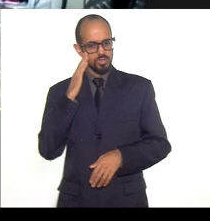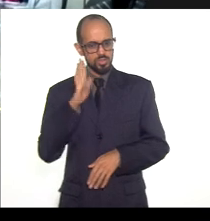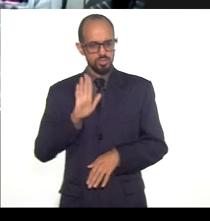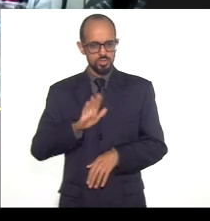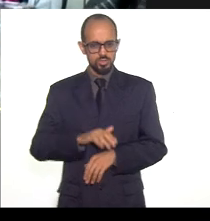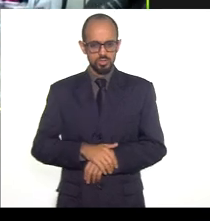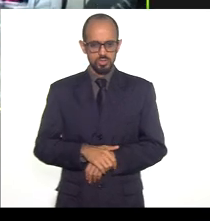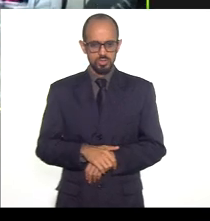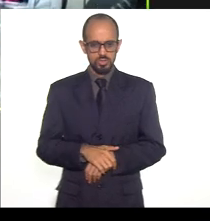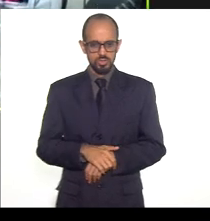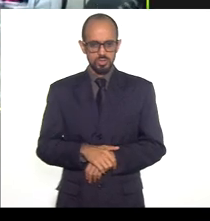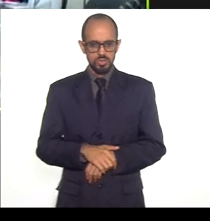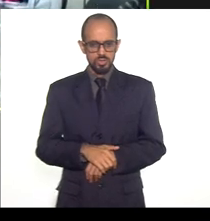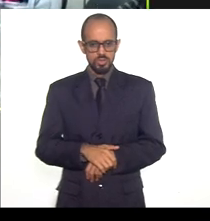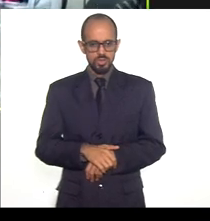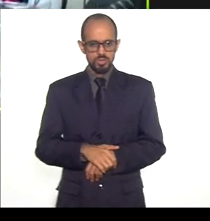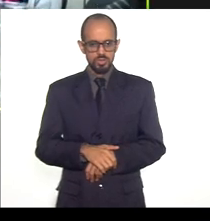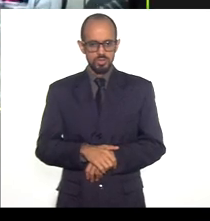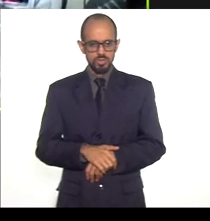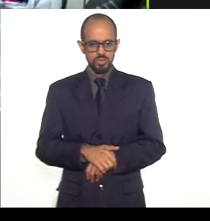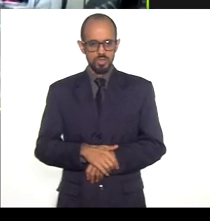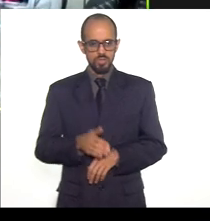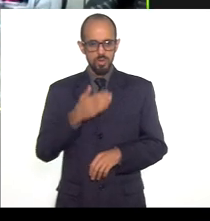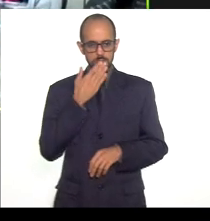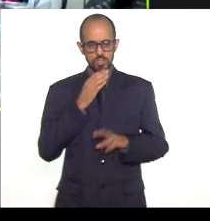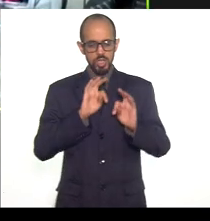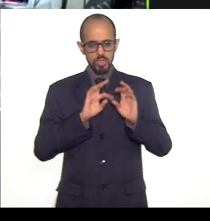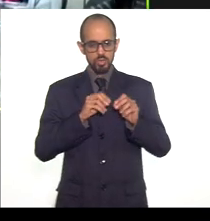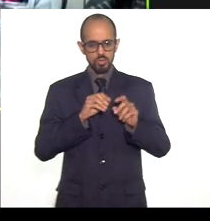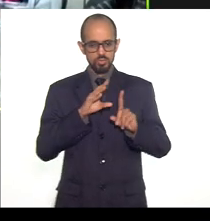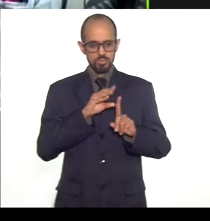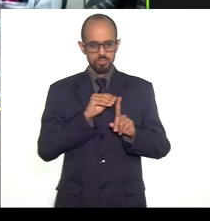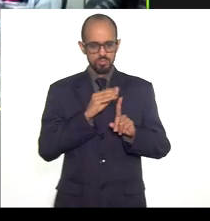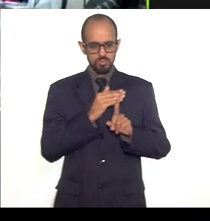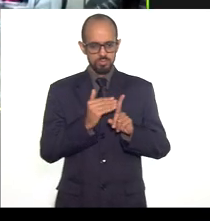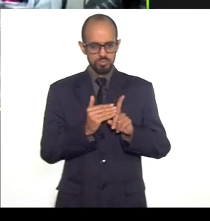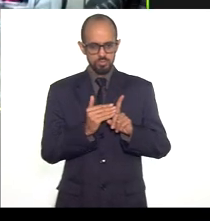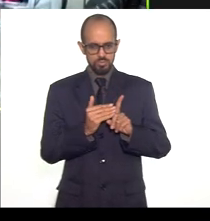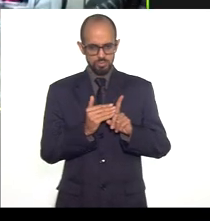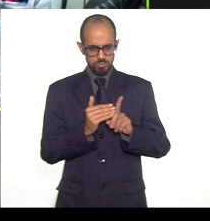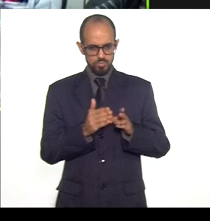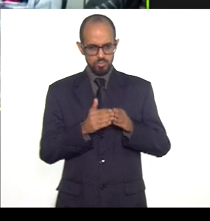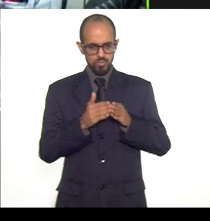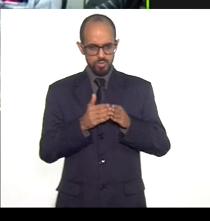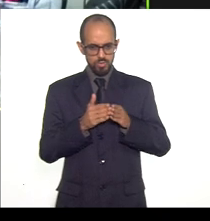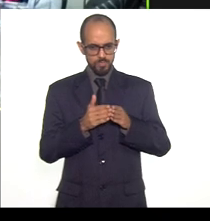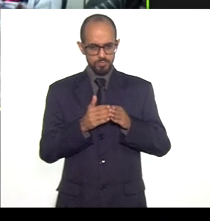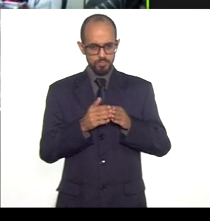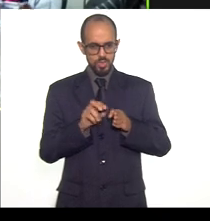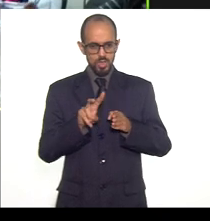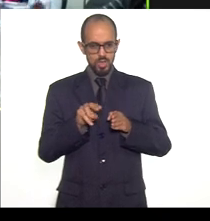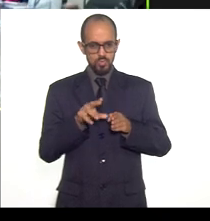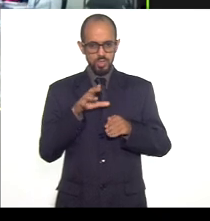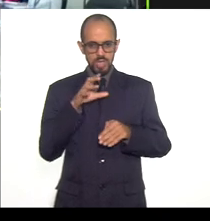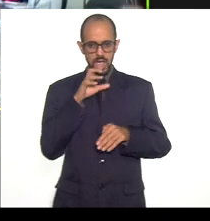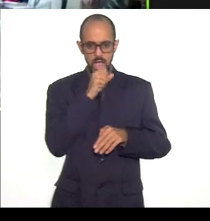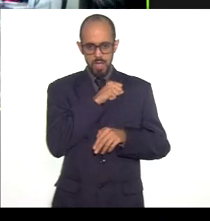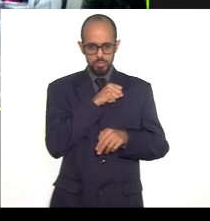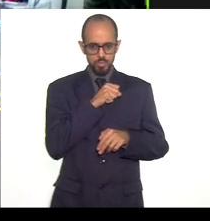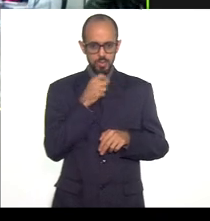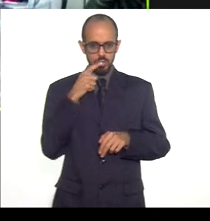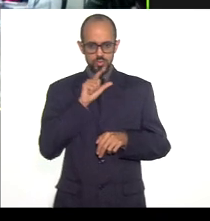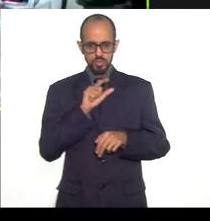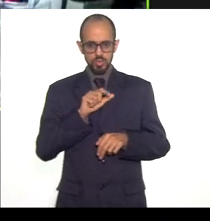Pedir a todo mundo para fechar o seu telefone, por favor. Pode ser bem rápido, dá tempo do Fabrício, que é o